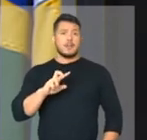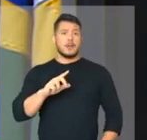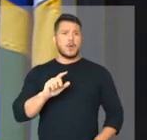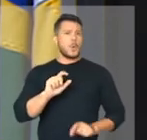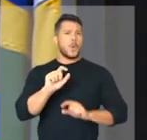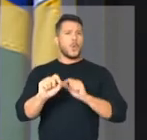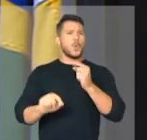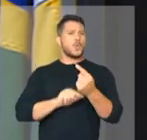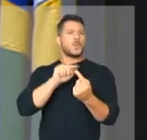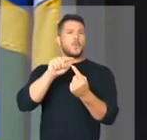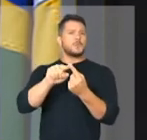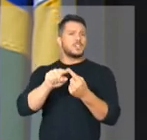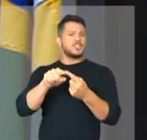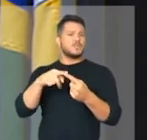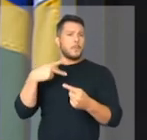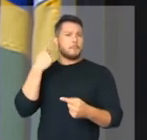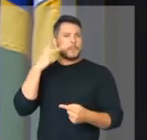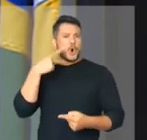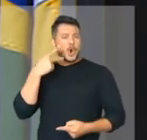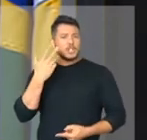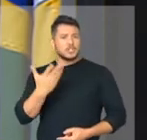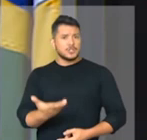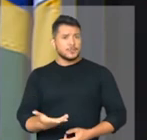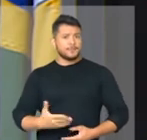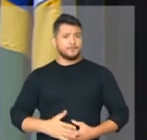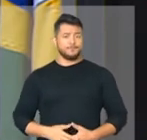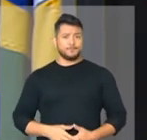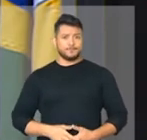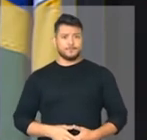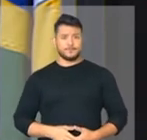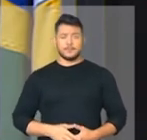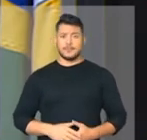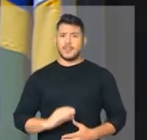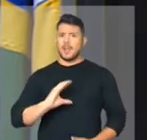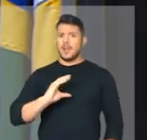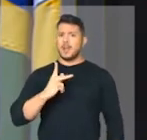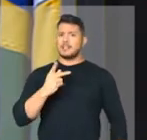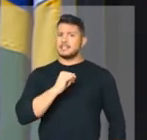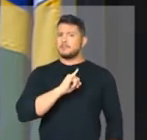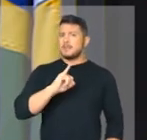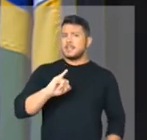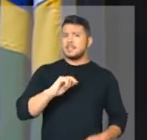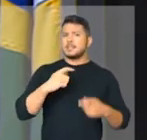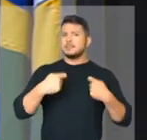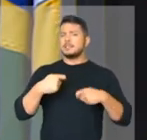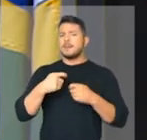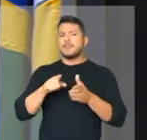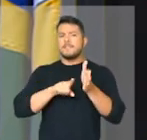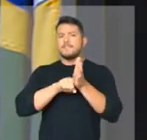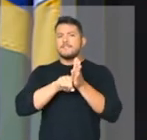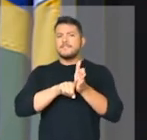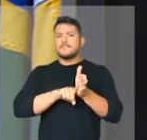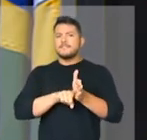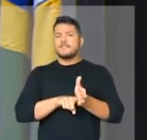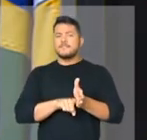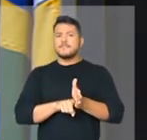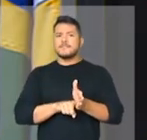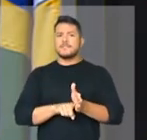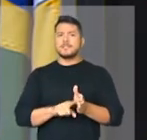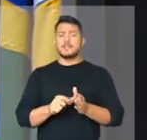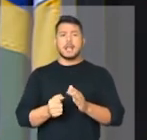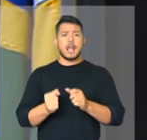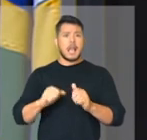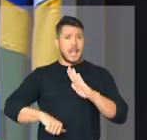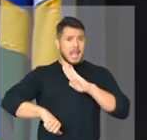político-partidários. Uma CPI que deveria estar sendo utilizada para investigar os crimes